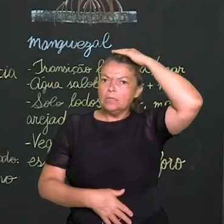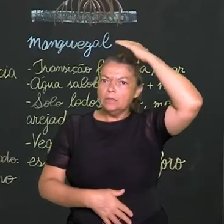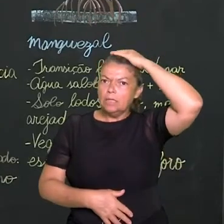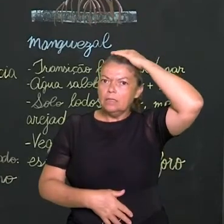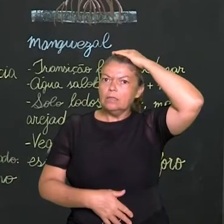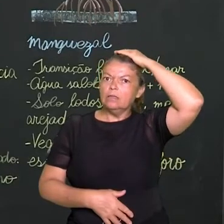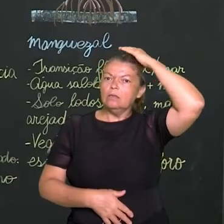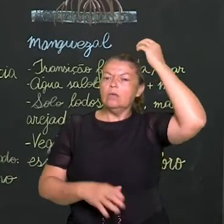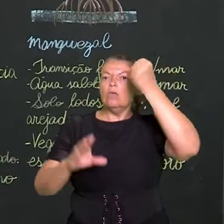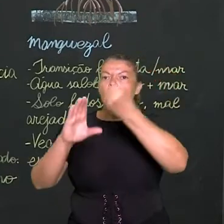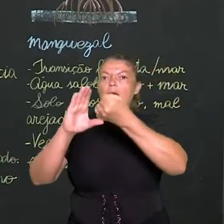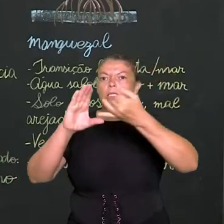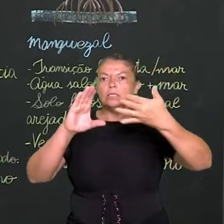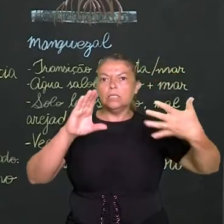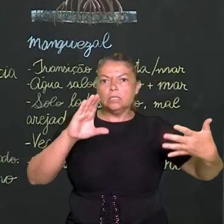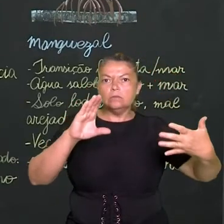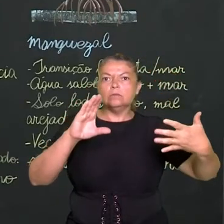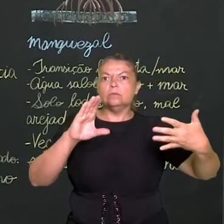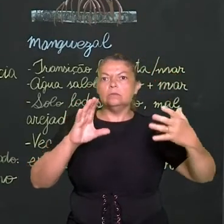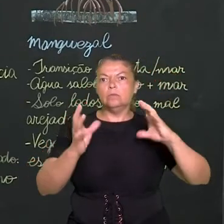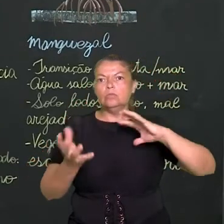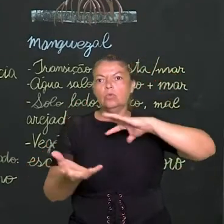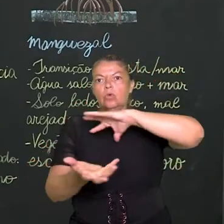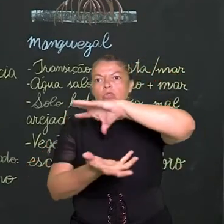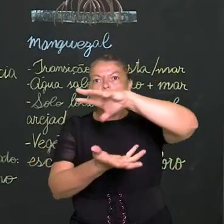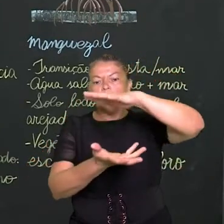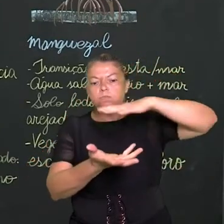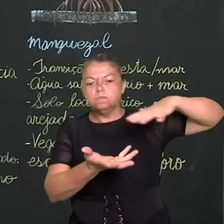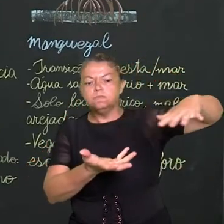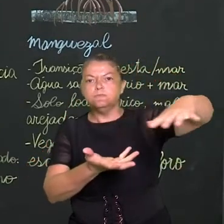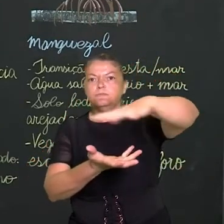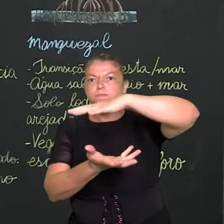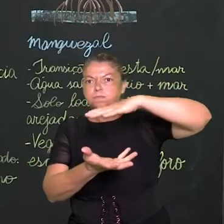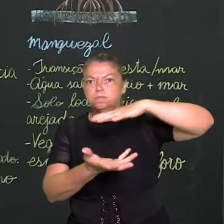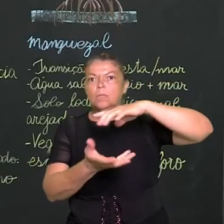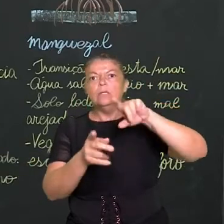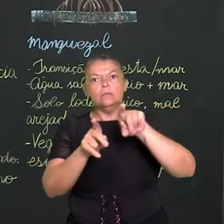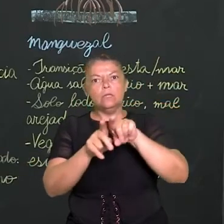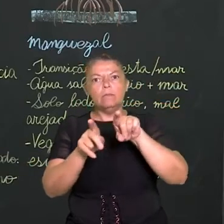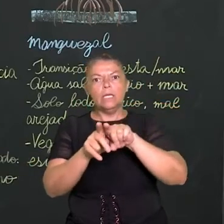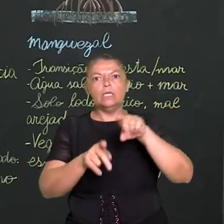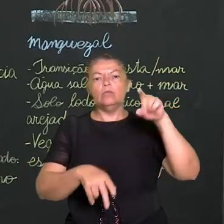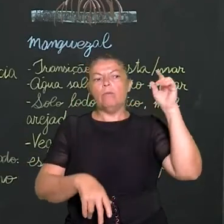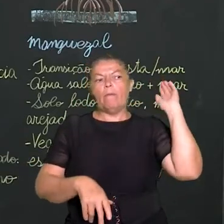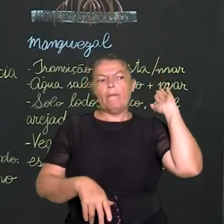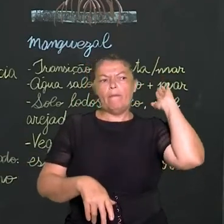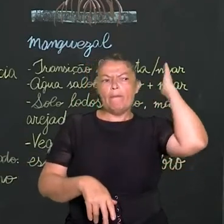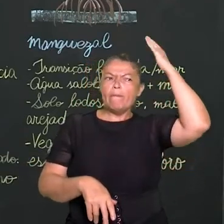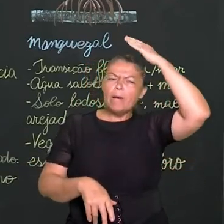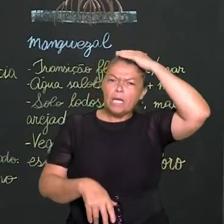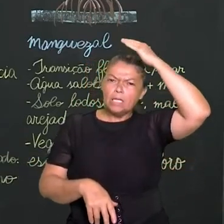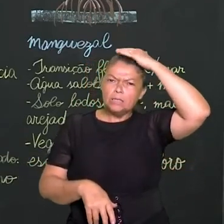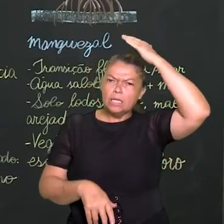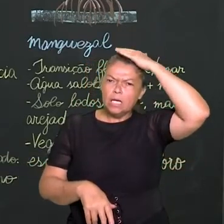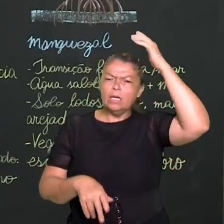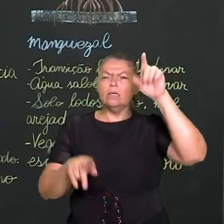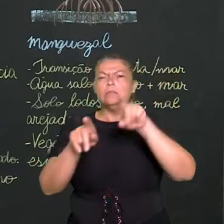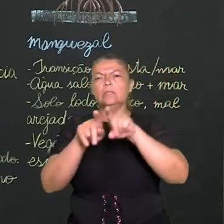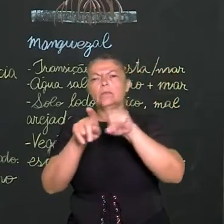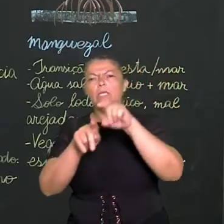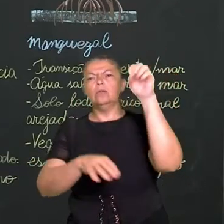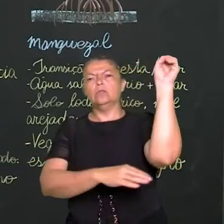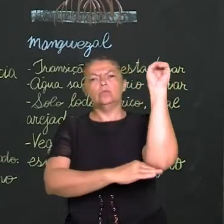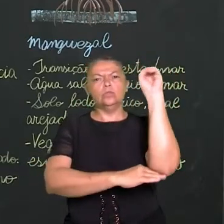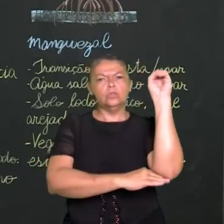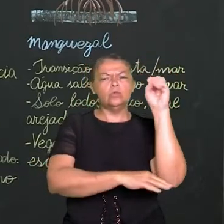pinheiro do Paraná. Qual a característica desse ecossistema? Eu encontro esse ecossistema tanto no Paraná, enquanto um pouquinho no Rio Grande